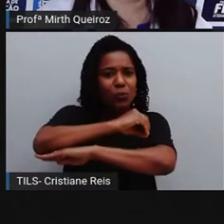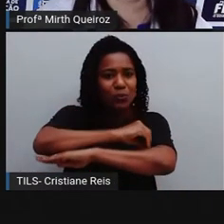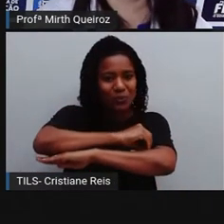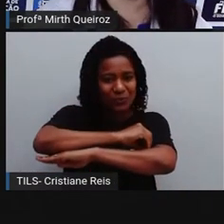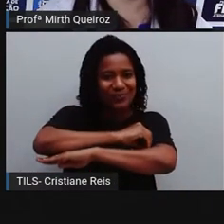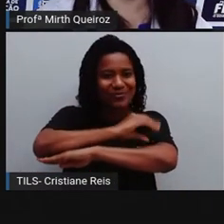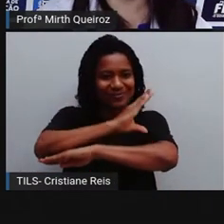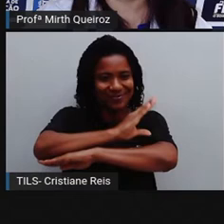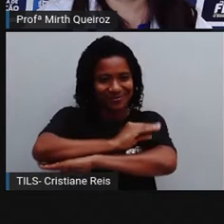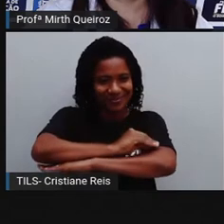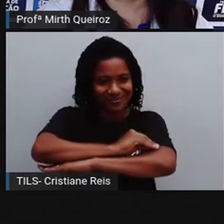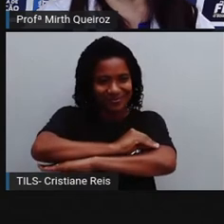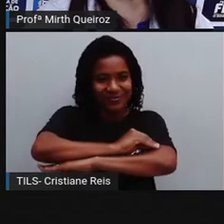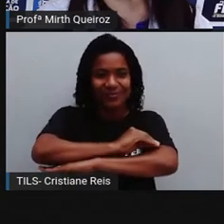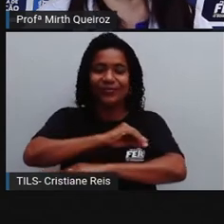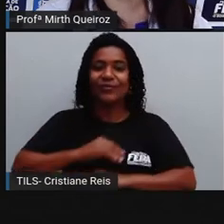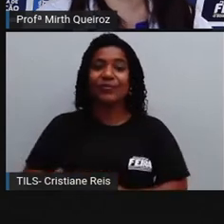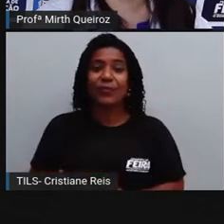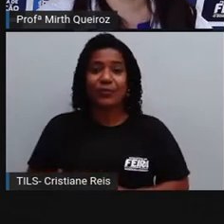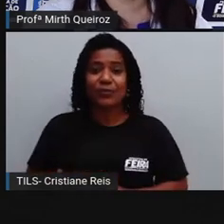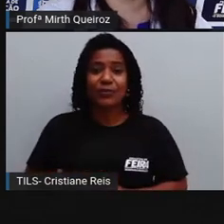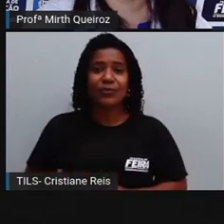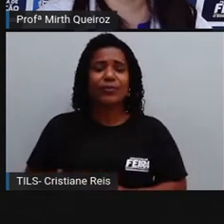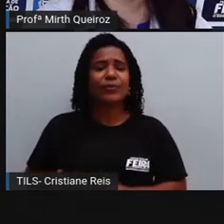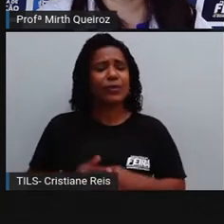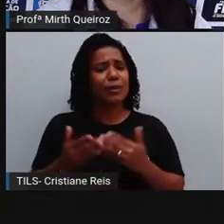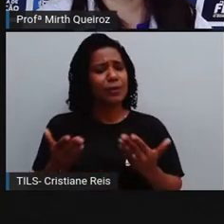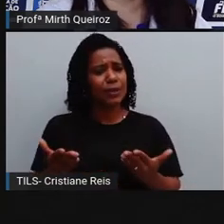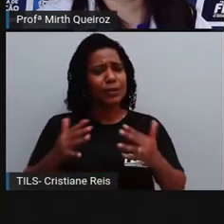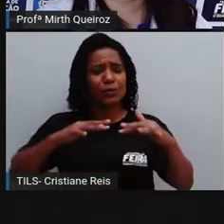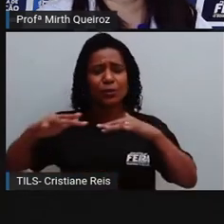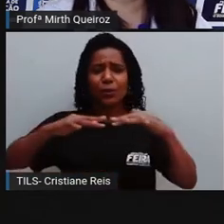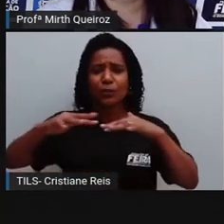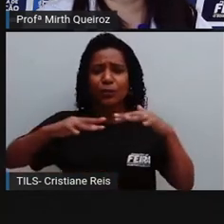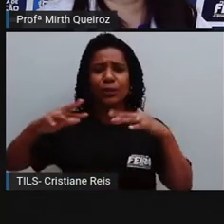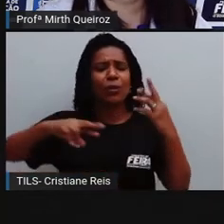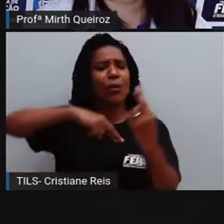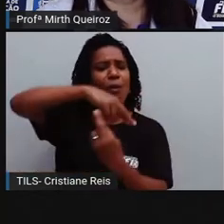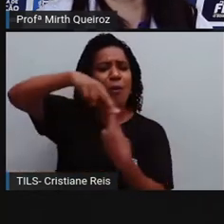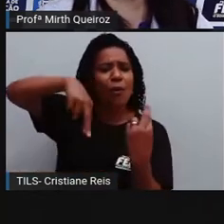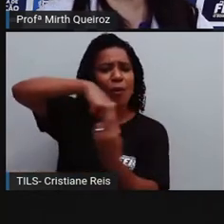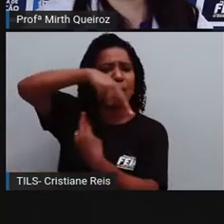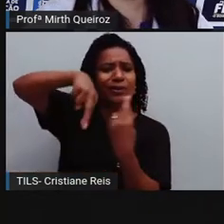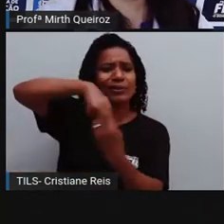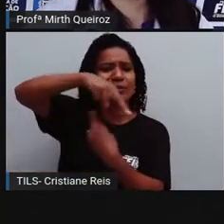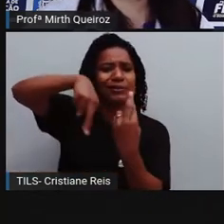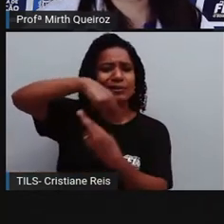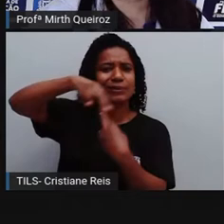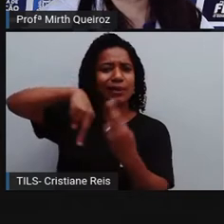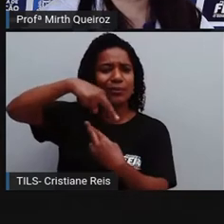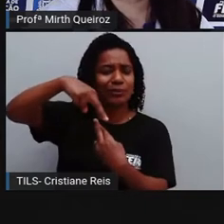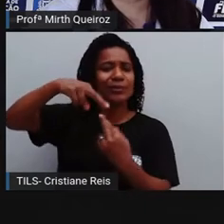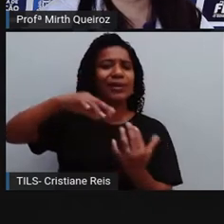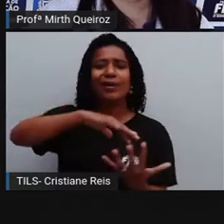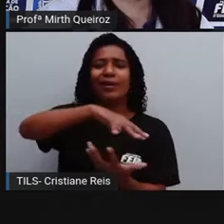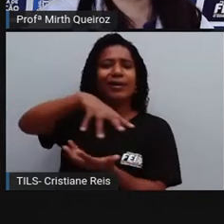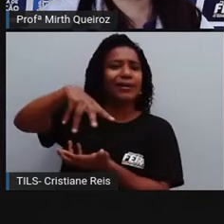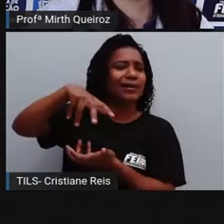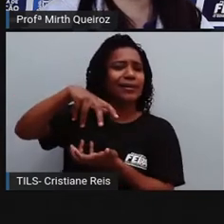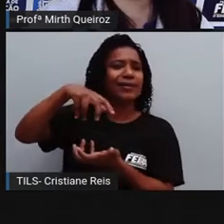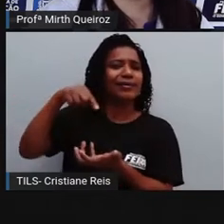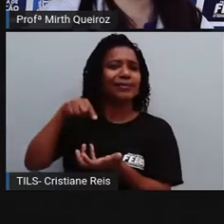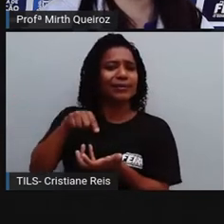solar. E quais as consequências do movimento de rotação? Com o movimento de rotação,